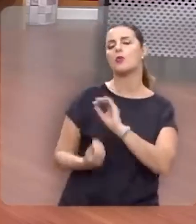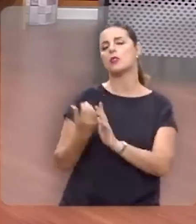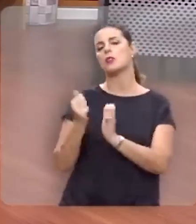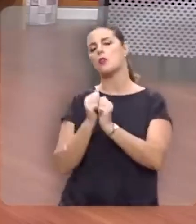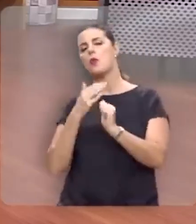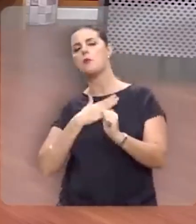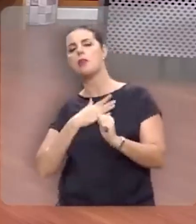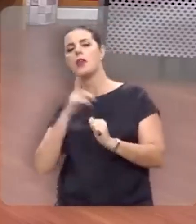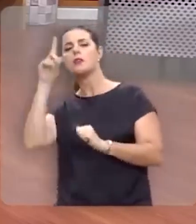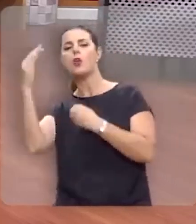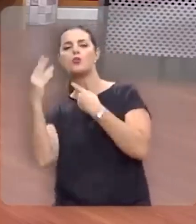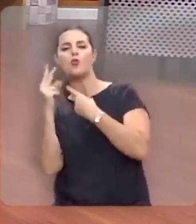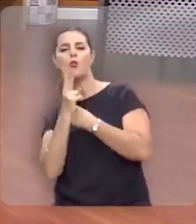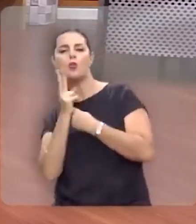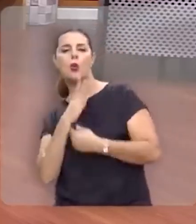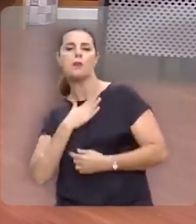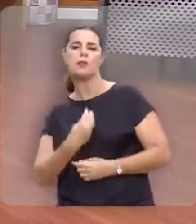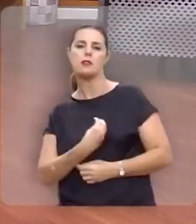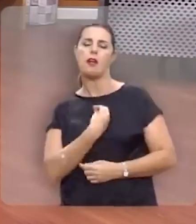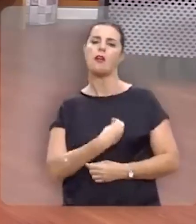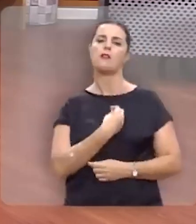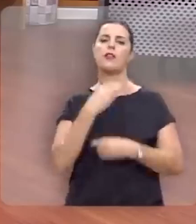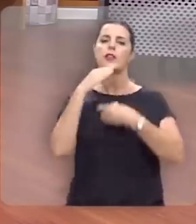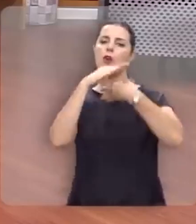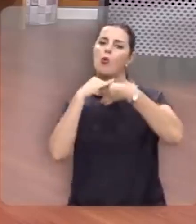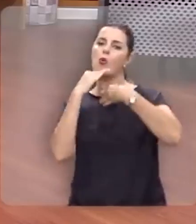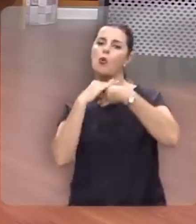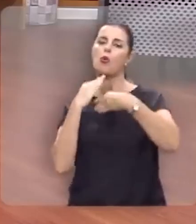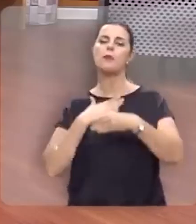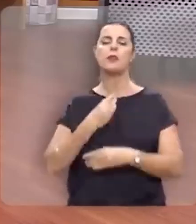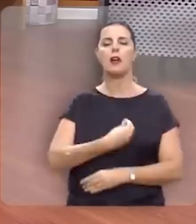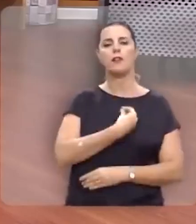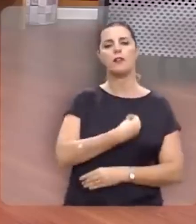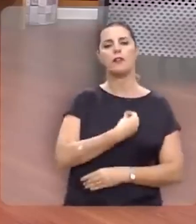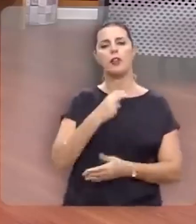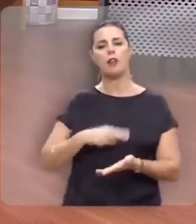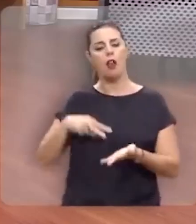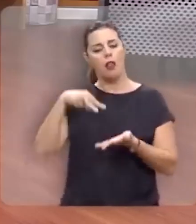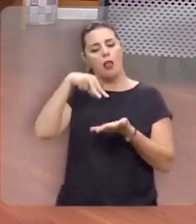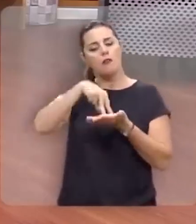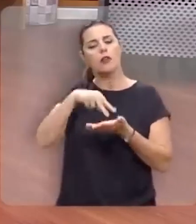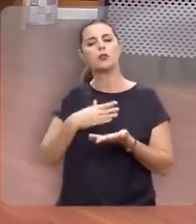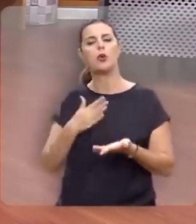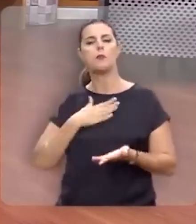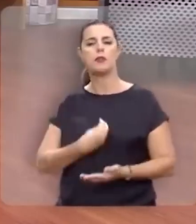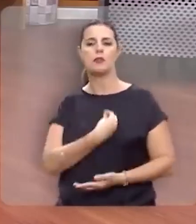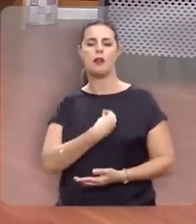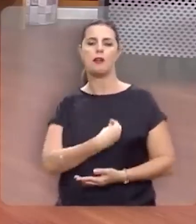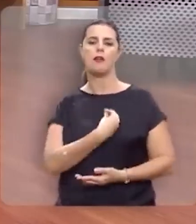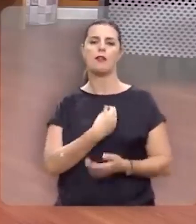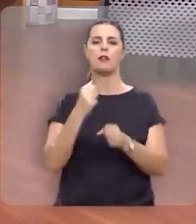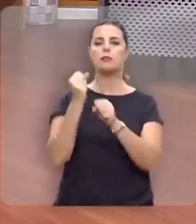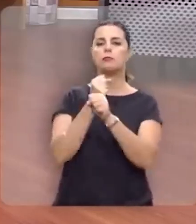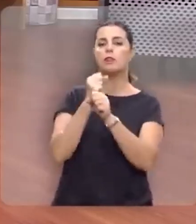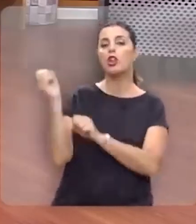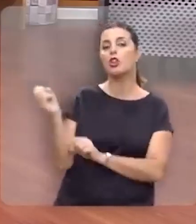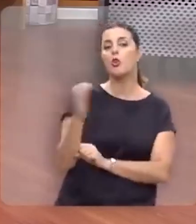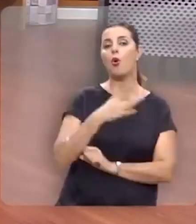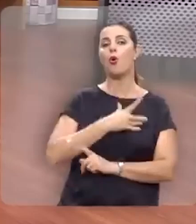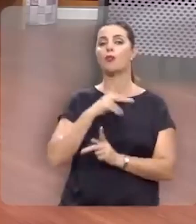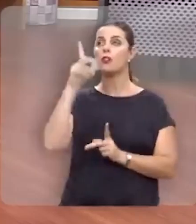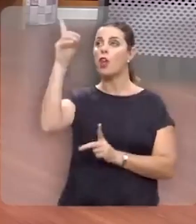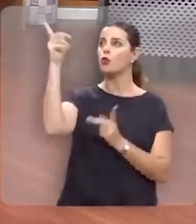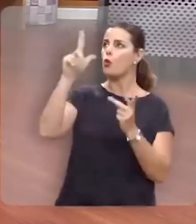isso. E Deus me consolou. E Deus me confortou. E Deus me levantou. E Deus me restaurou. Ele é o